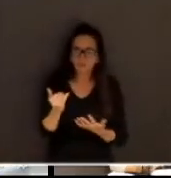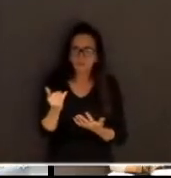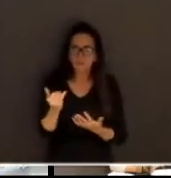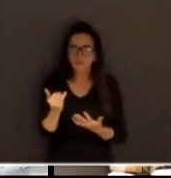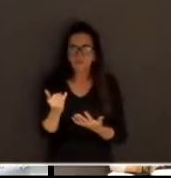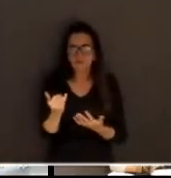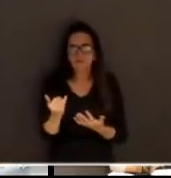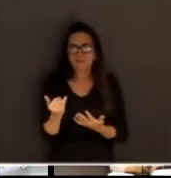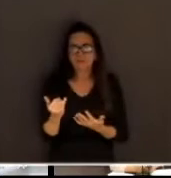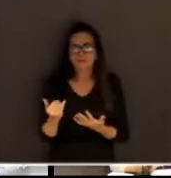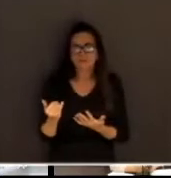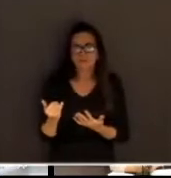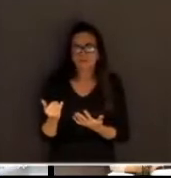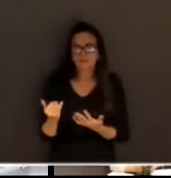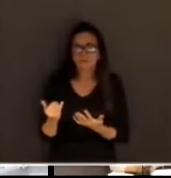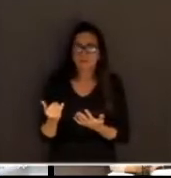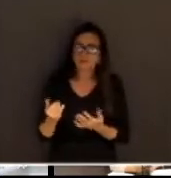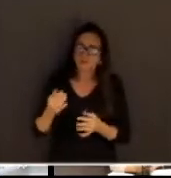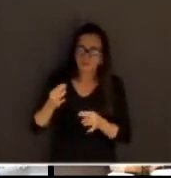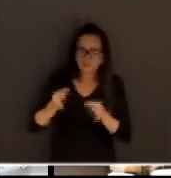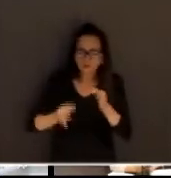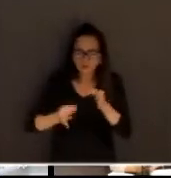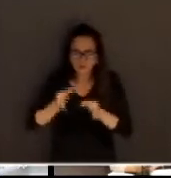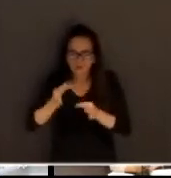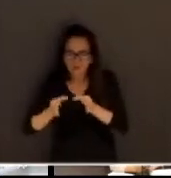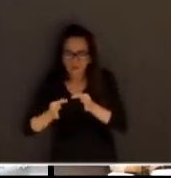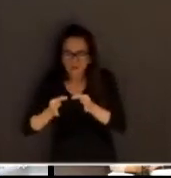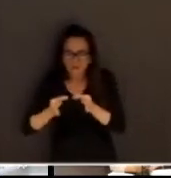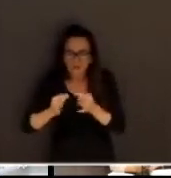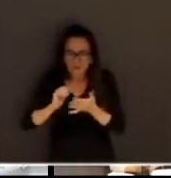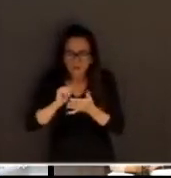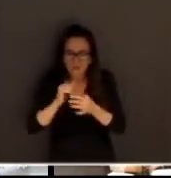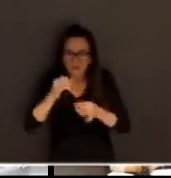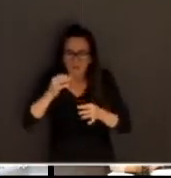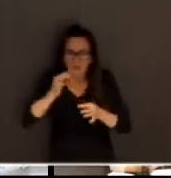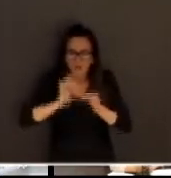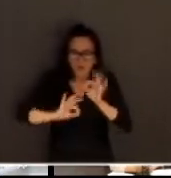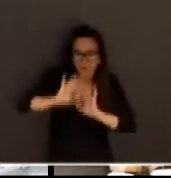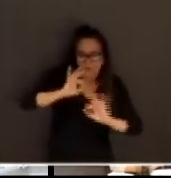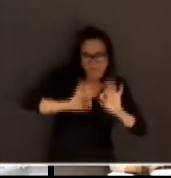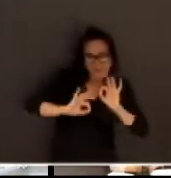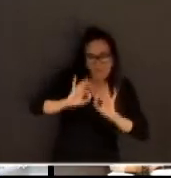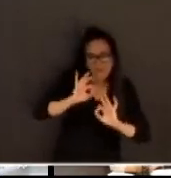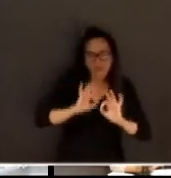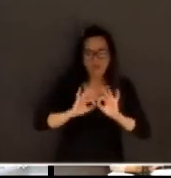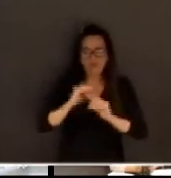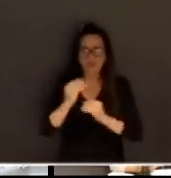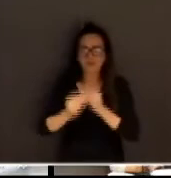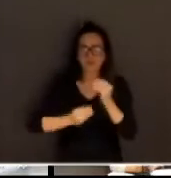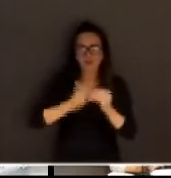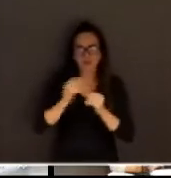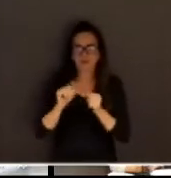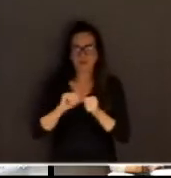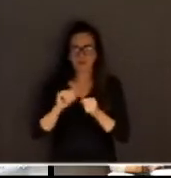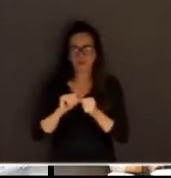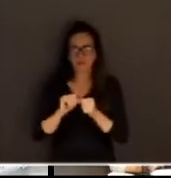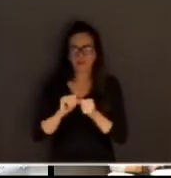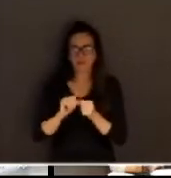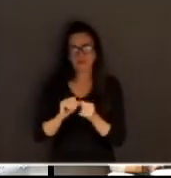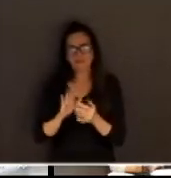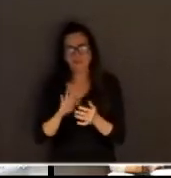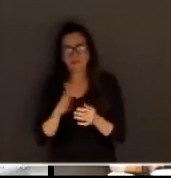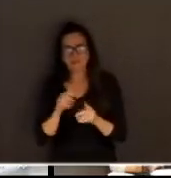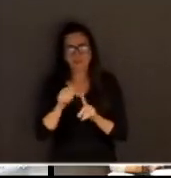para tentar aperfeiçoá-la e definir um procedimento. Bem, se isso aconteceu em julho,